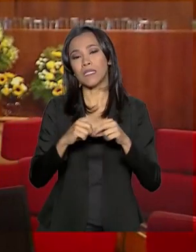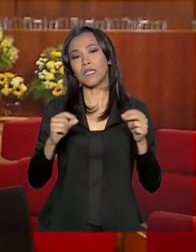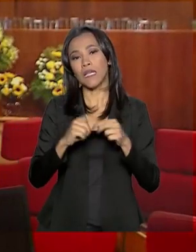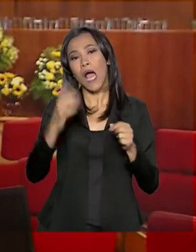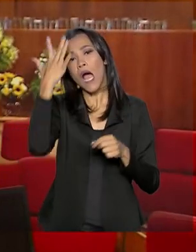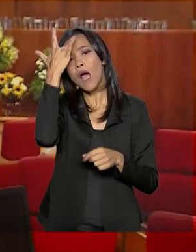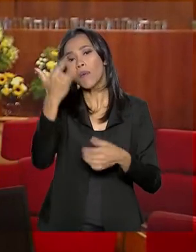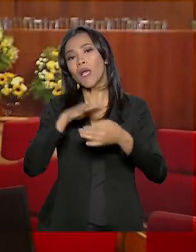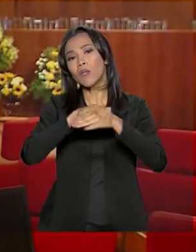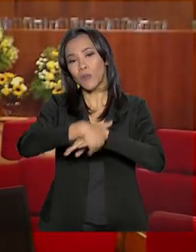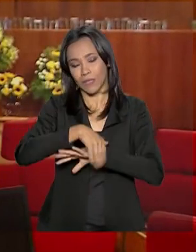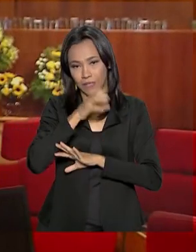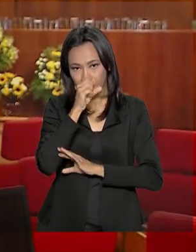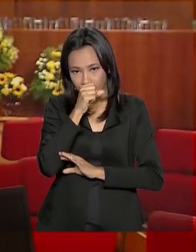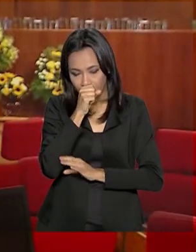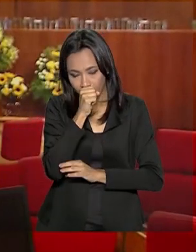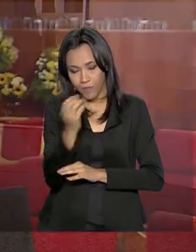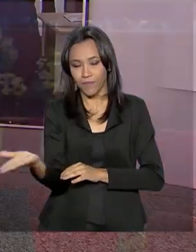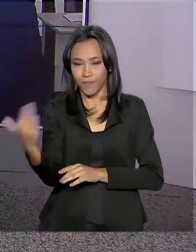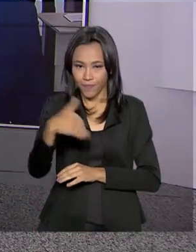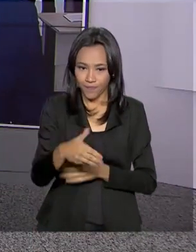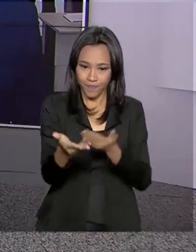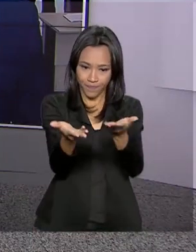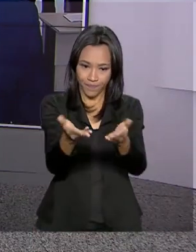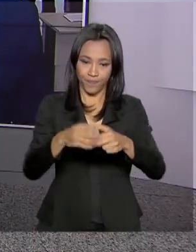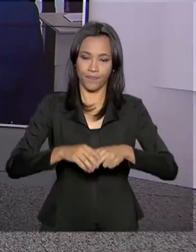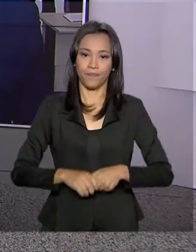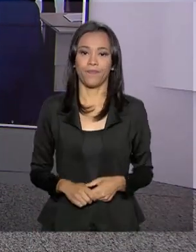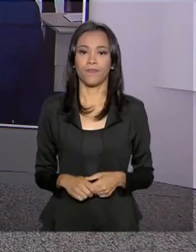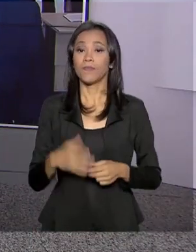de amanhã, sábado. Voltamos para o estúdio, Carla. Obrigada, Luciana.